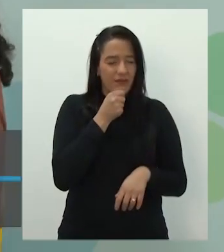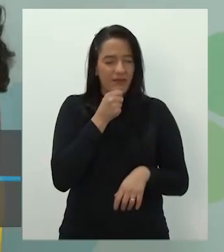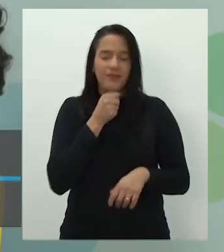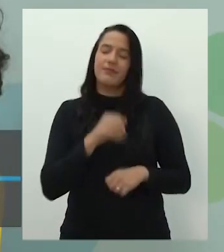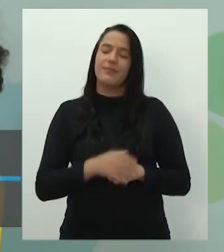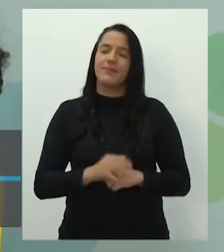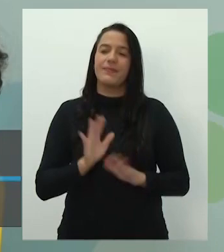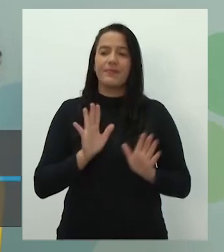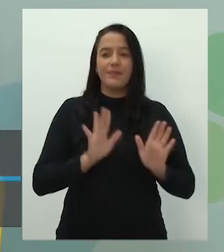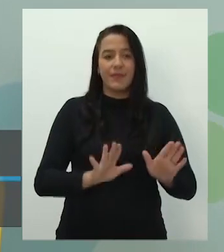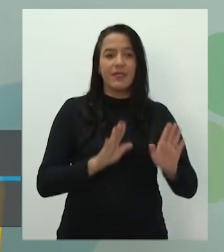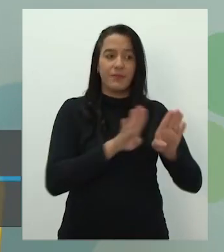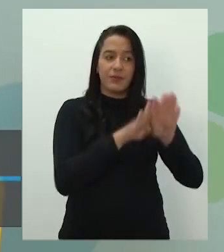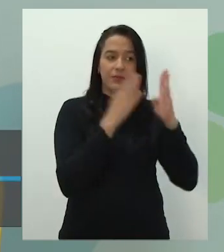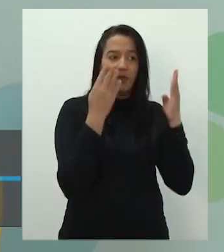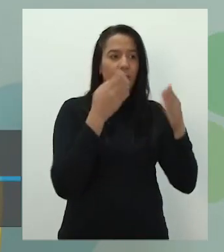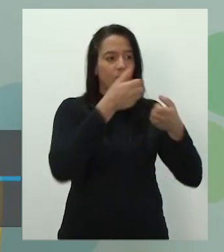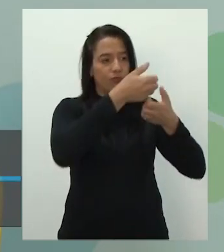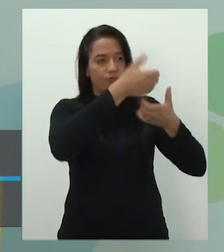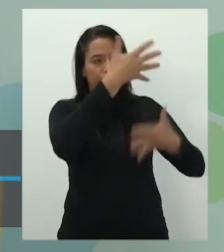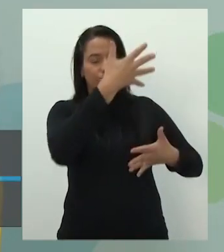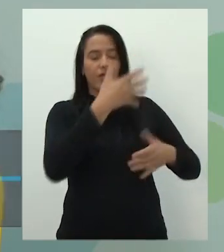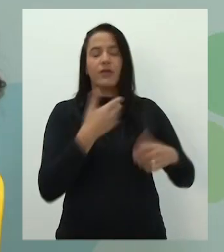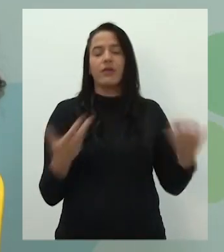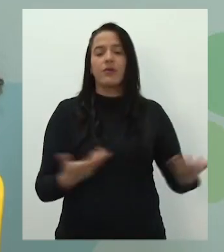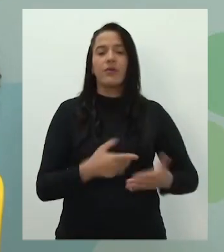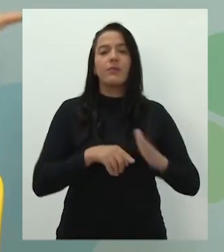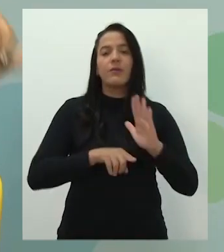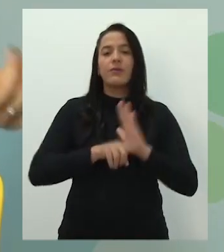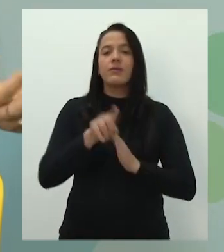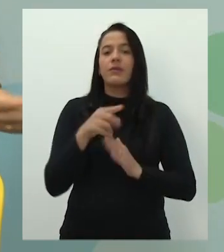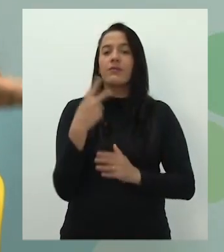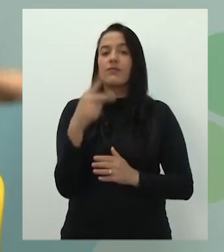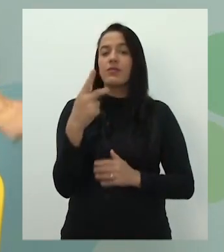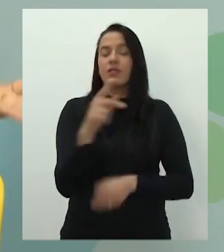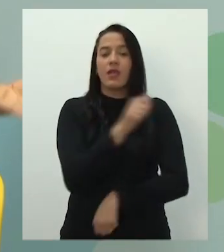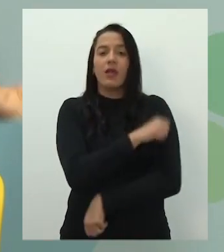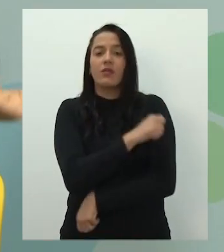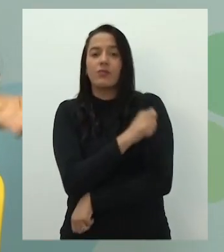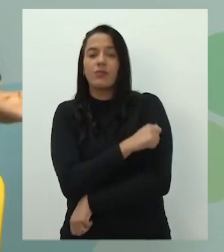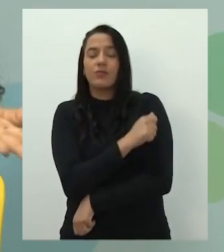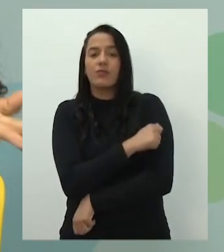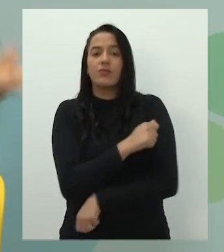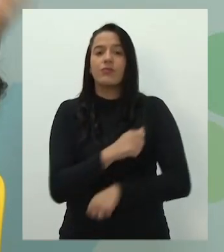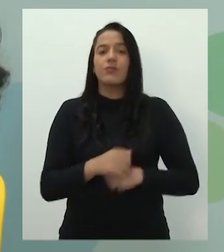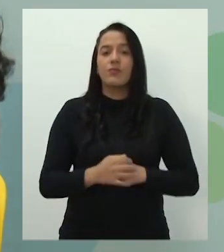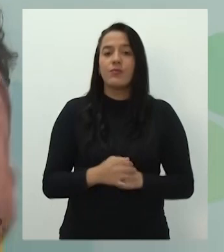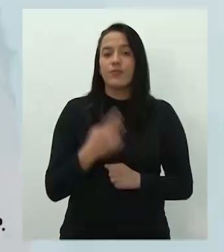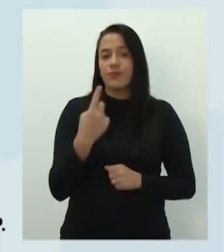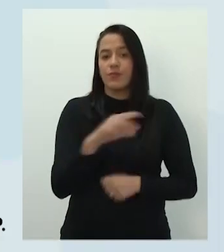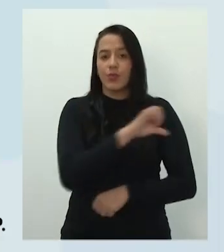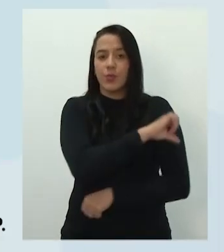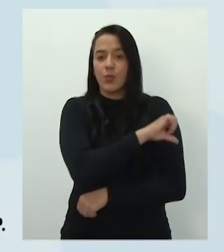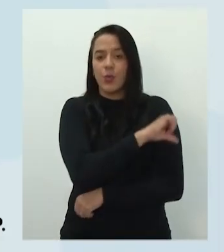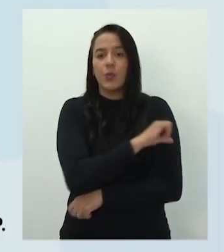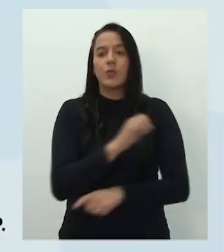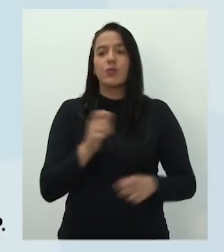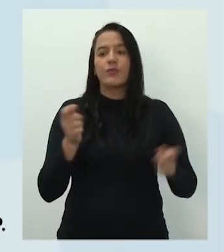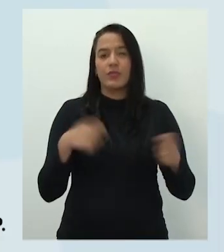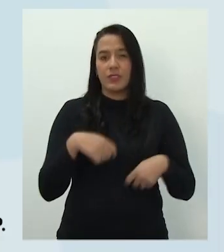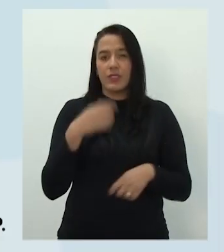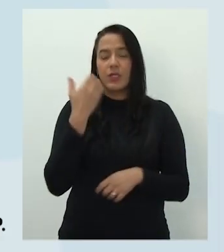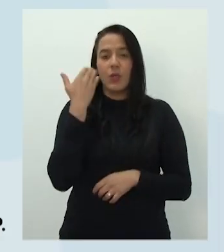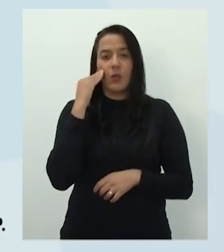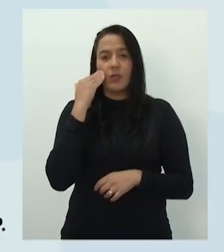aí, eu vou pedir para abrir o chat, porque eu quero perguntar se você, aluno ou aluna do nono ano, se você consegue definir para a gente